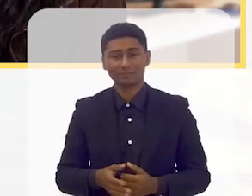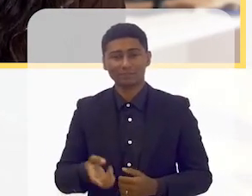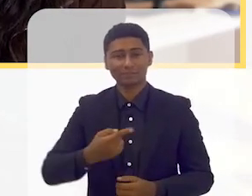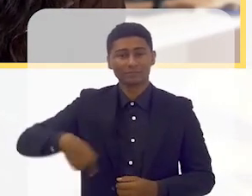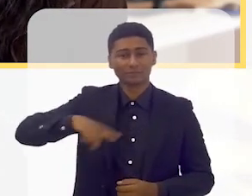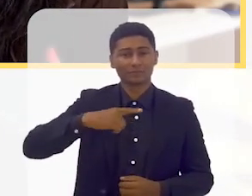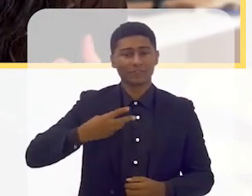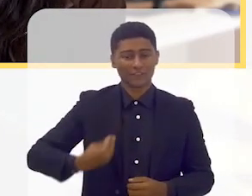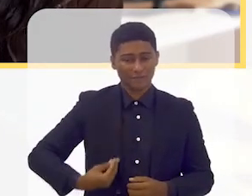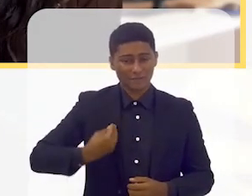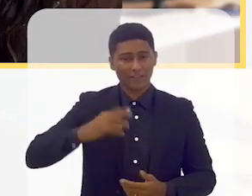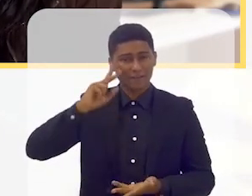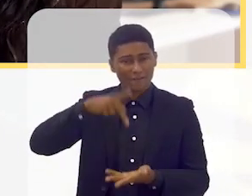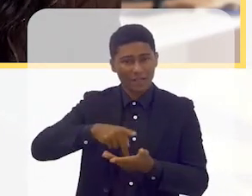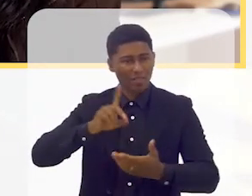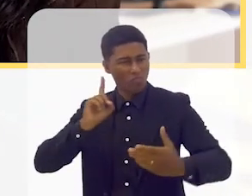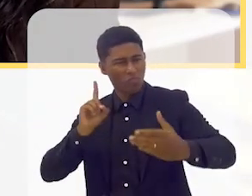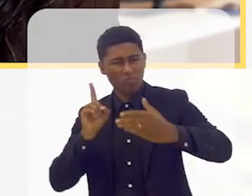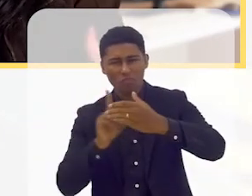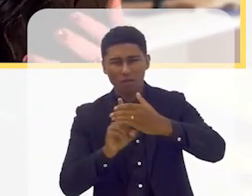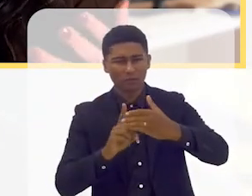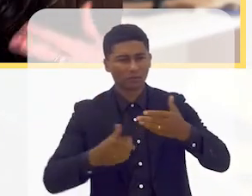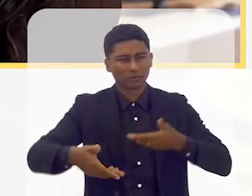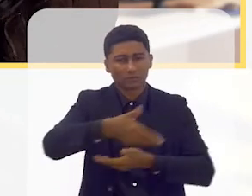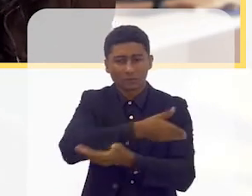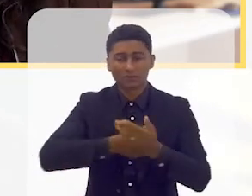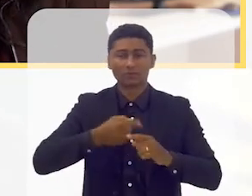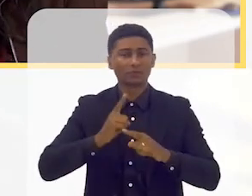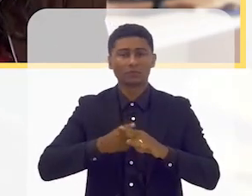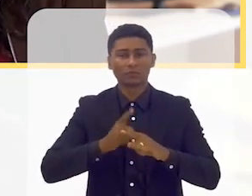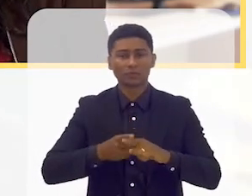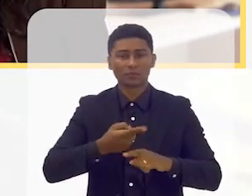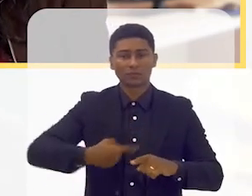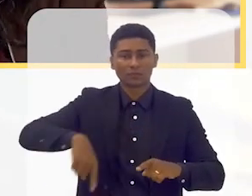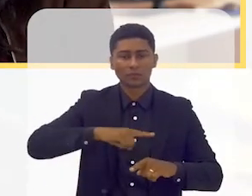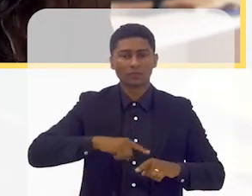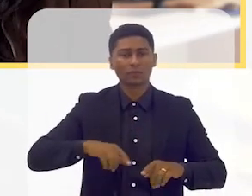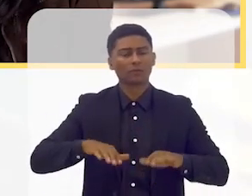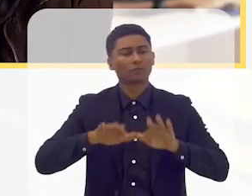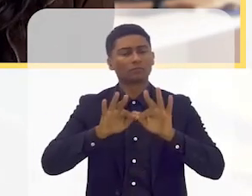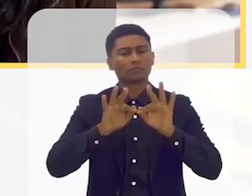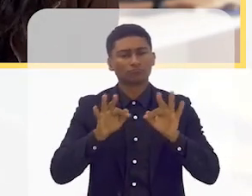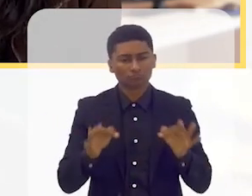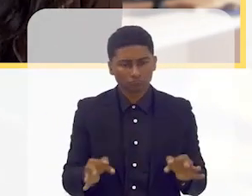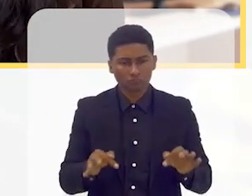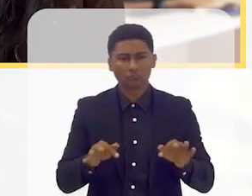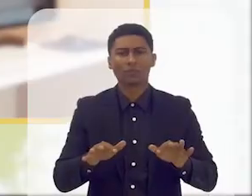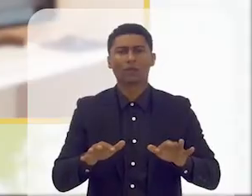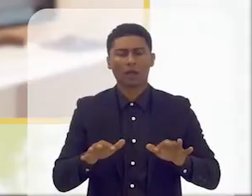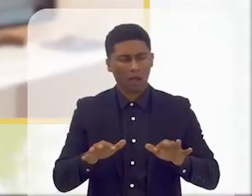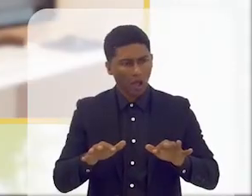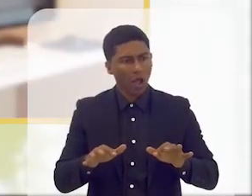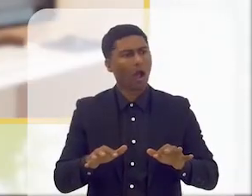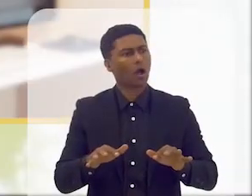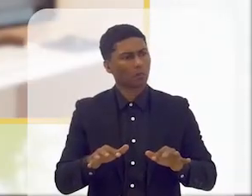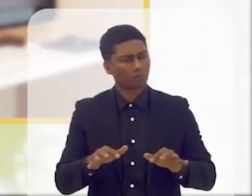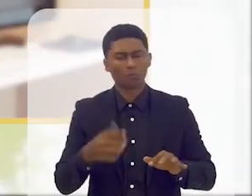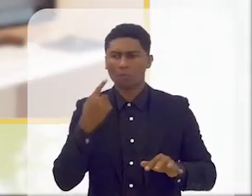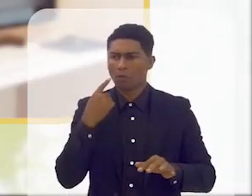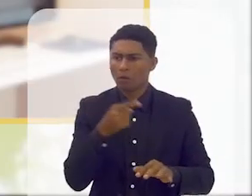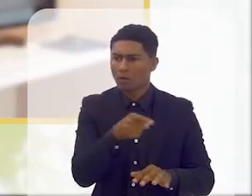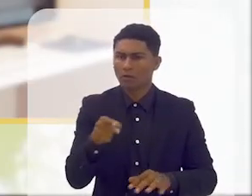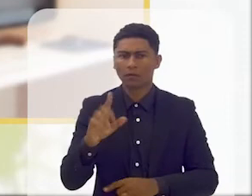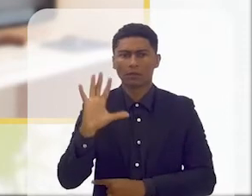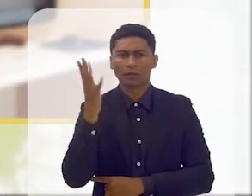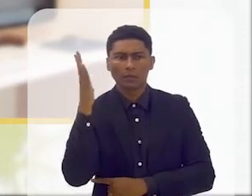dentro da vida porque o pé no chão nos apresenta a vida desta forma na